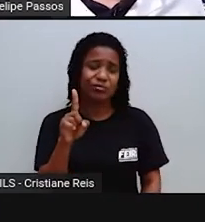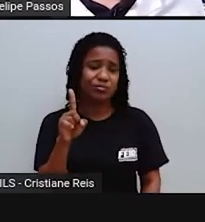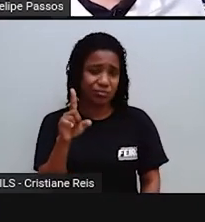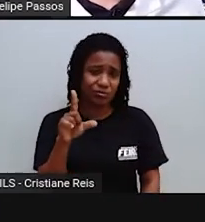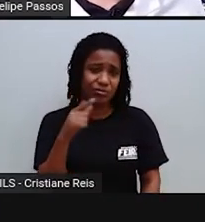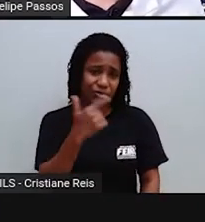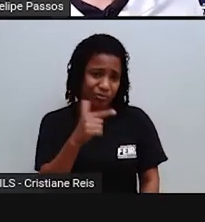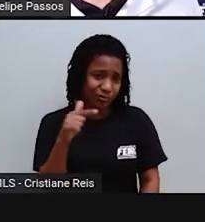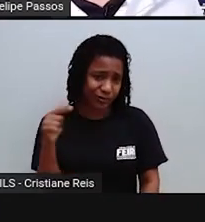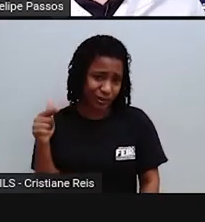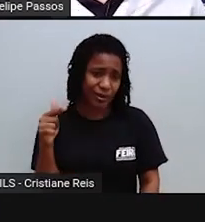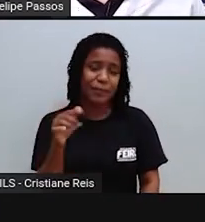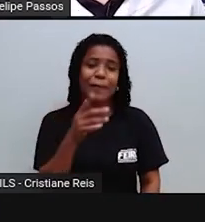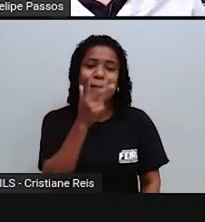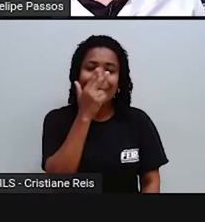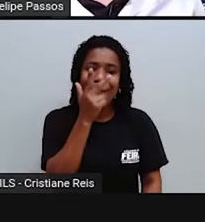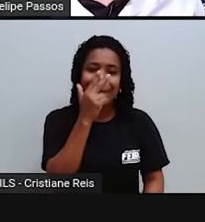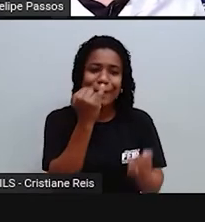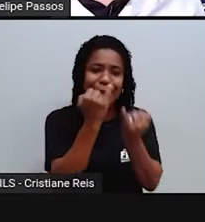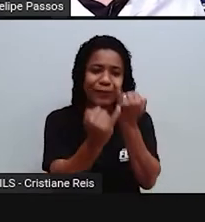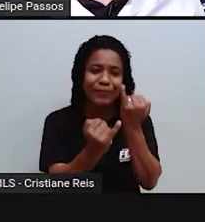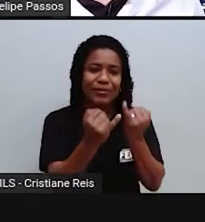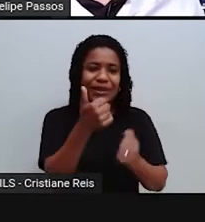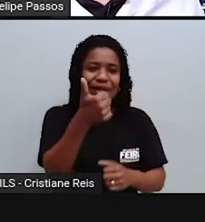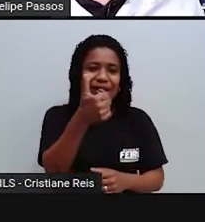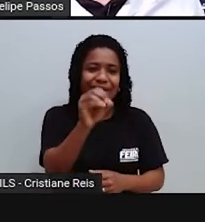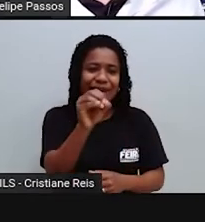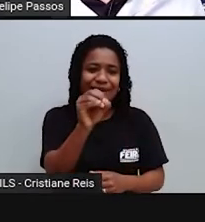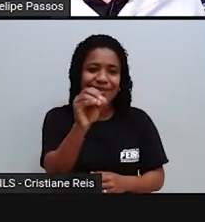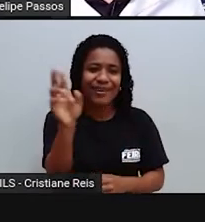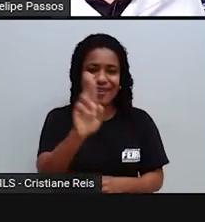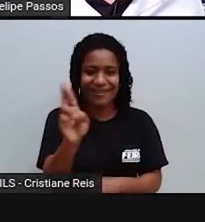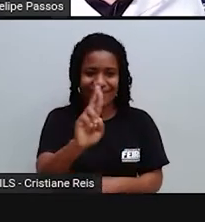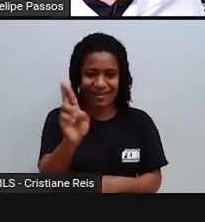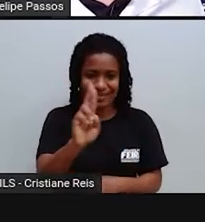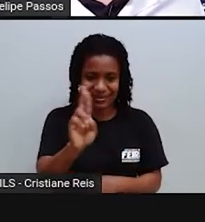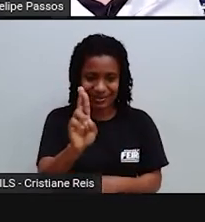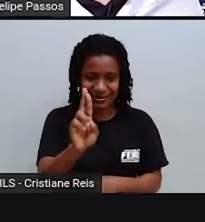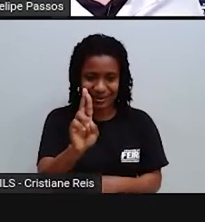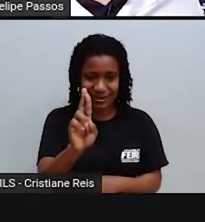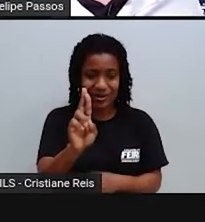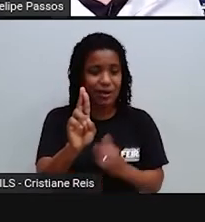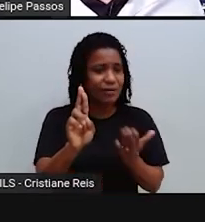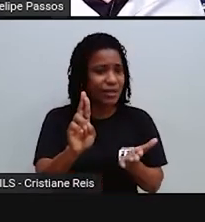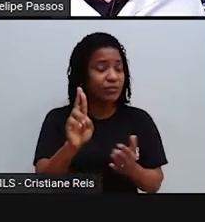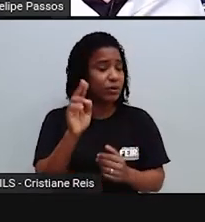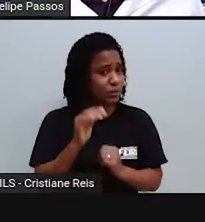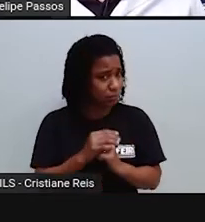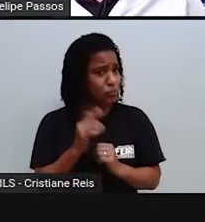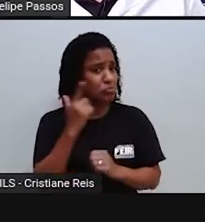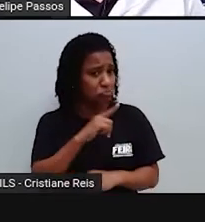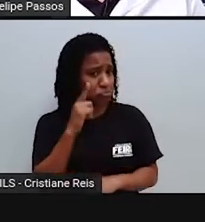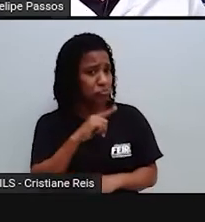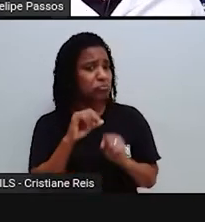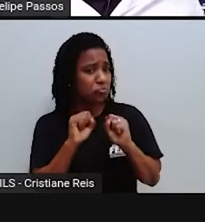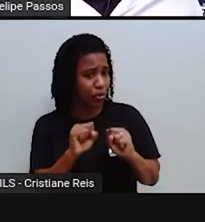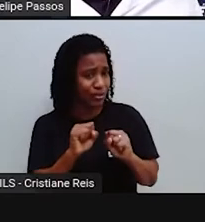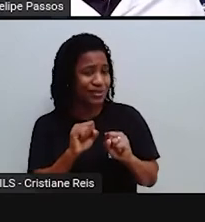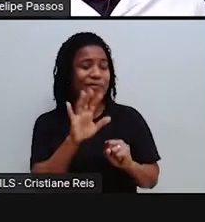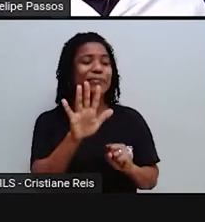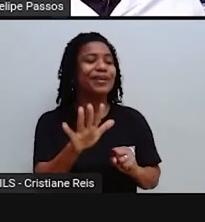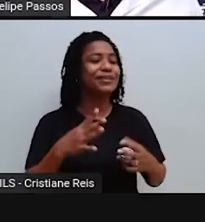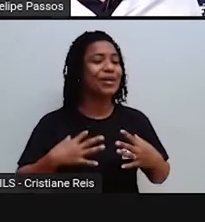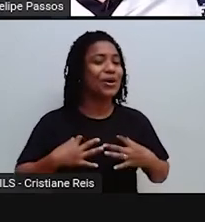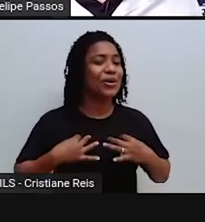Quase 10 reais por dia. Só que aí você tem que colocar o quê na balança? Uma roupa que você comprou, divide essa roupa num ano,